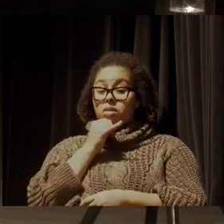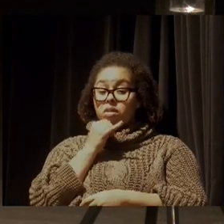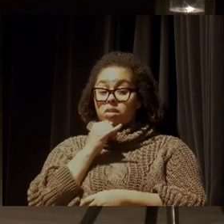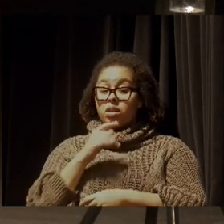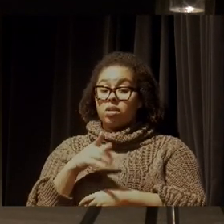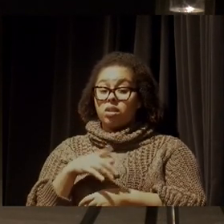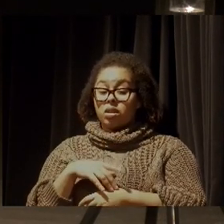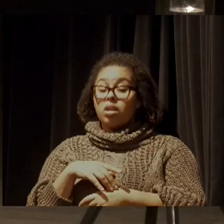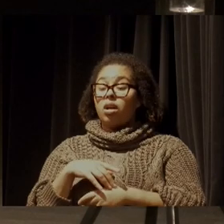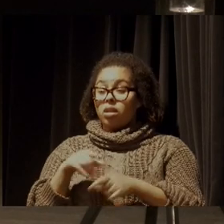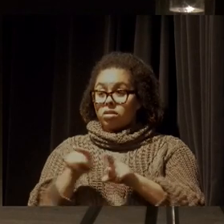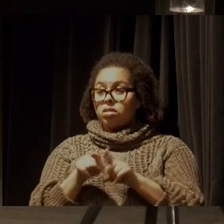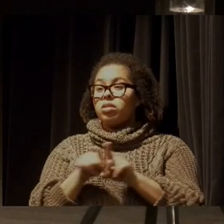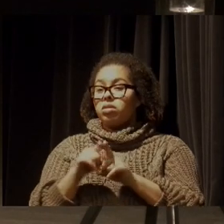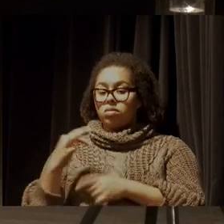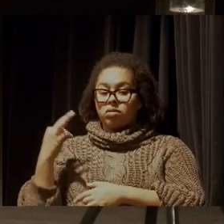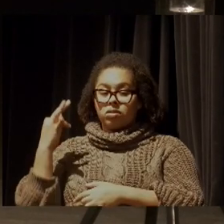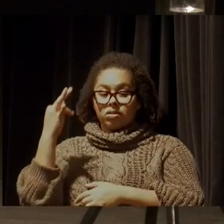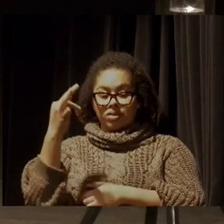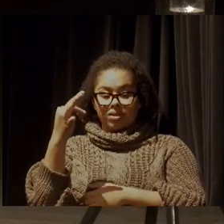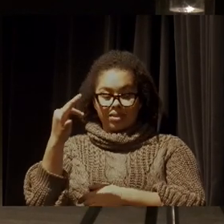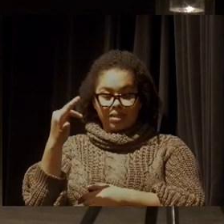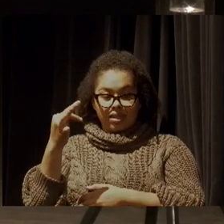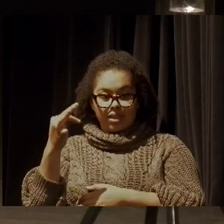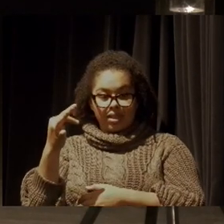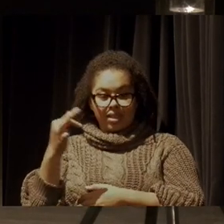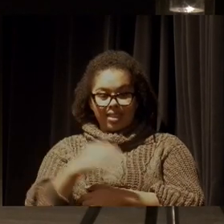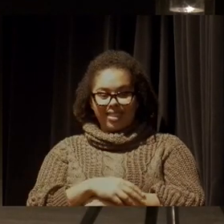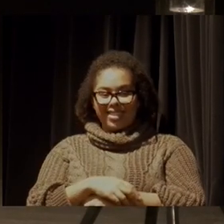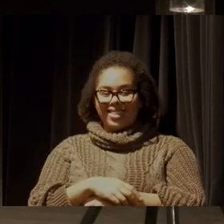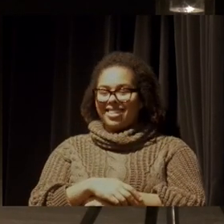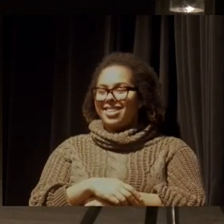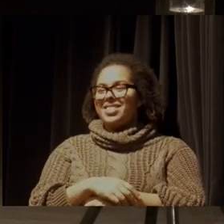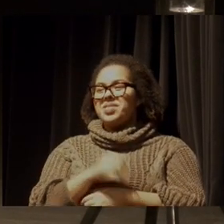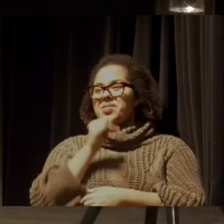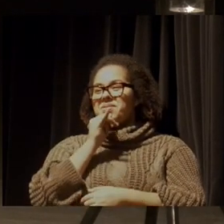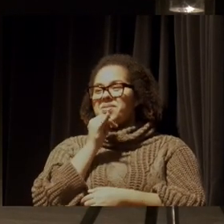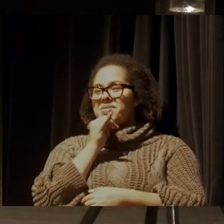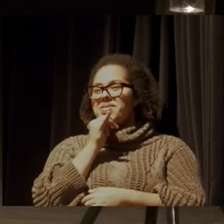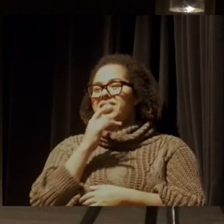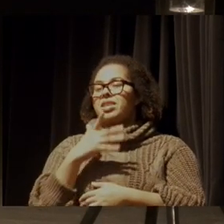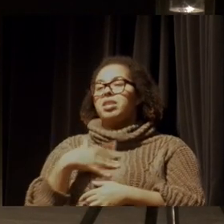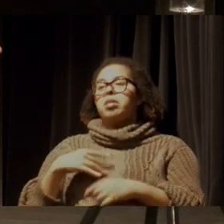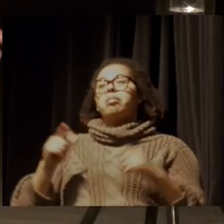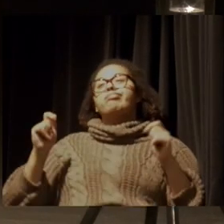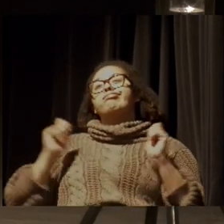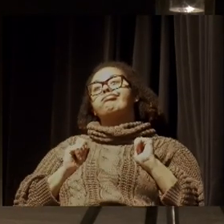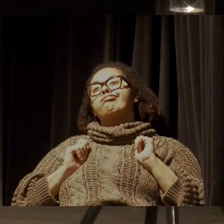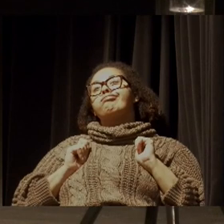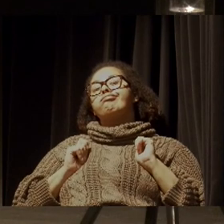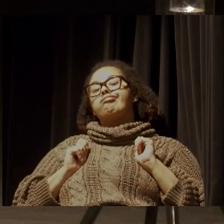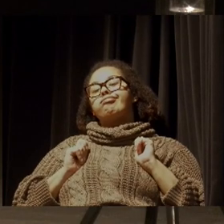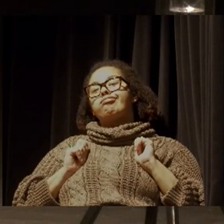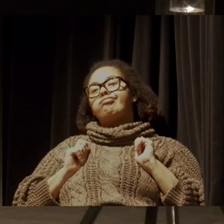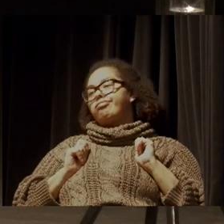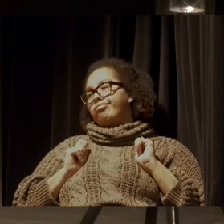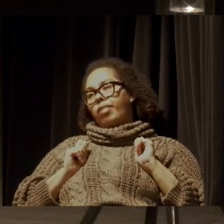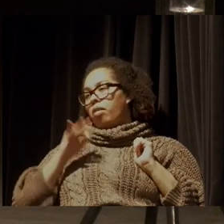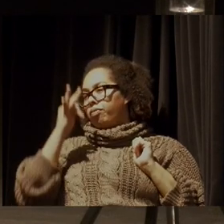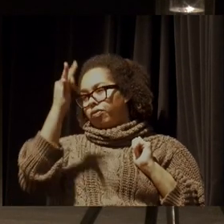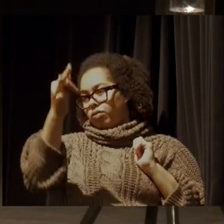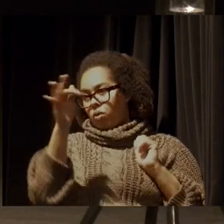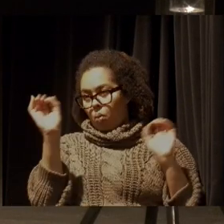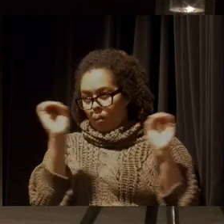ao futuro. Porque, se de fato a gente ficar de braços cruzados, a gente não vai ter futuro.